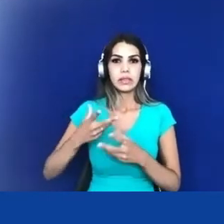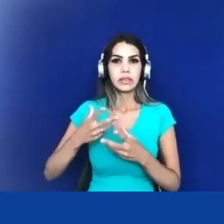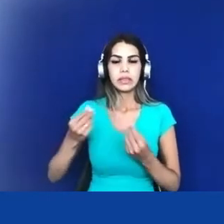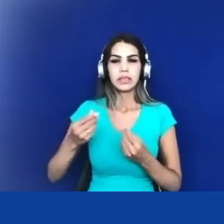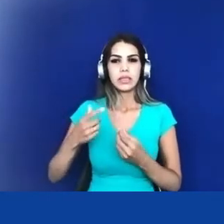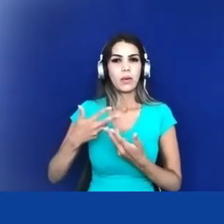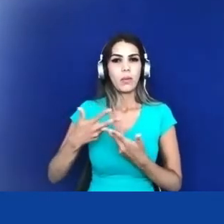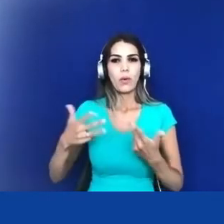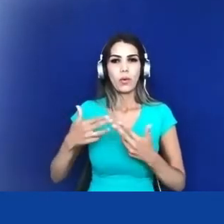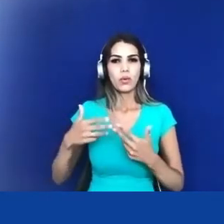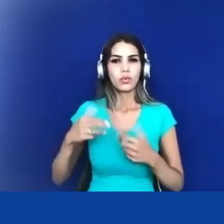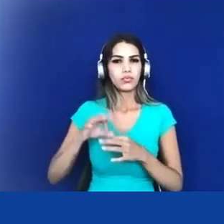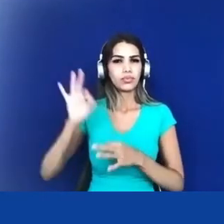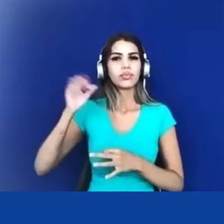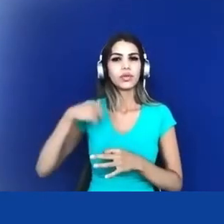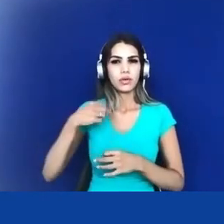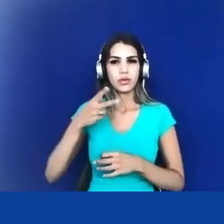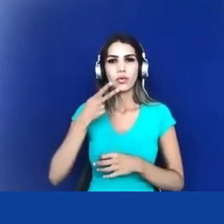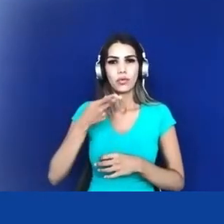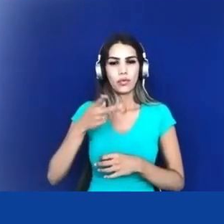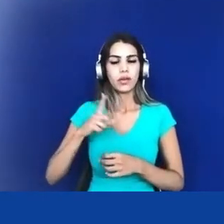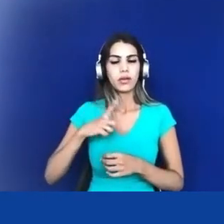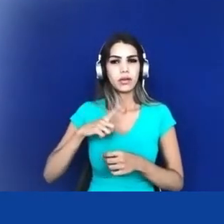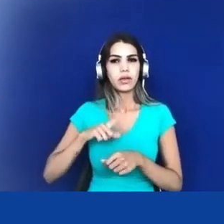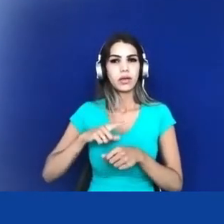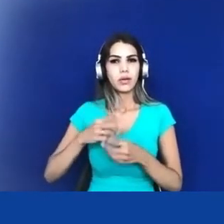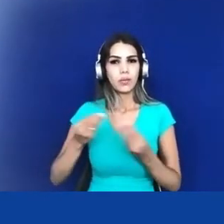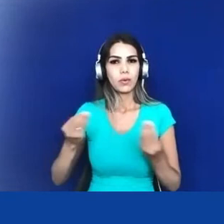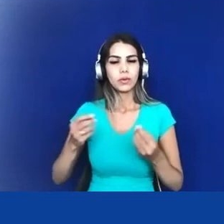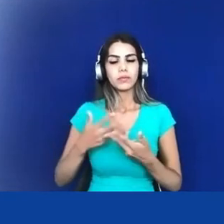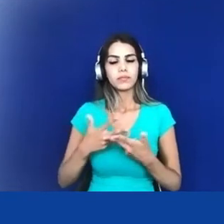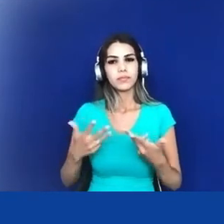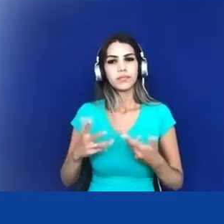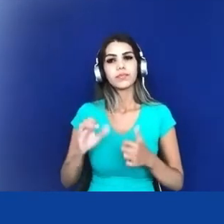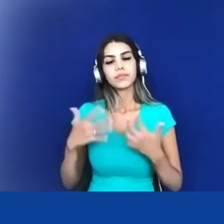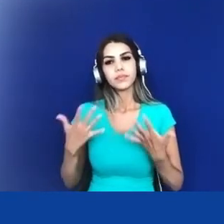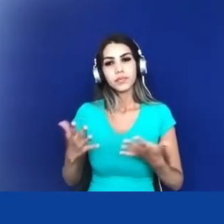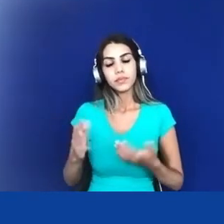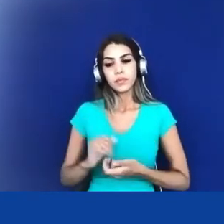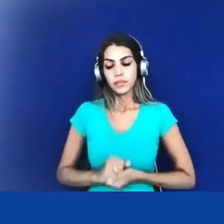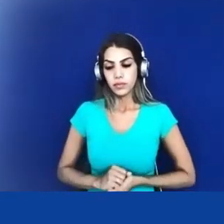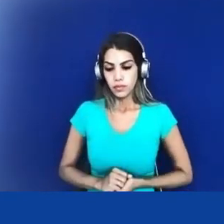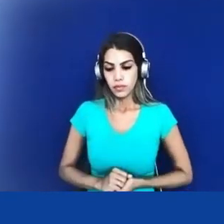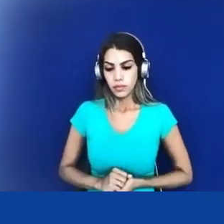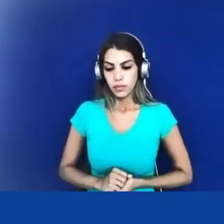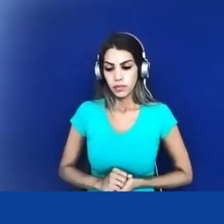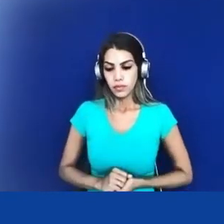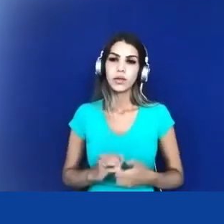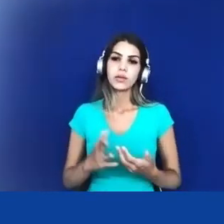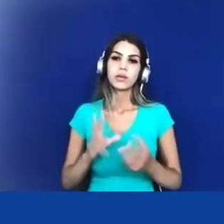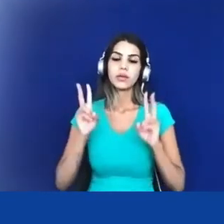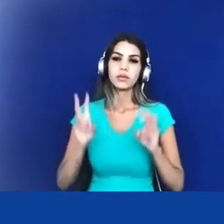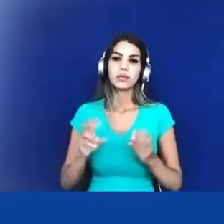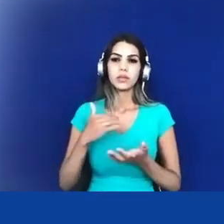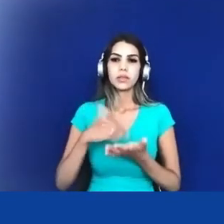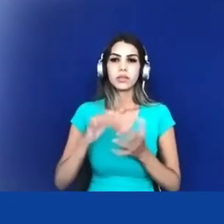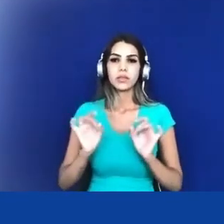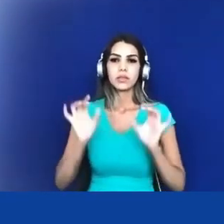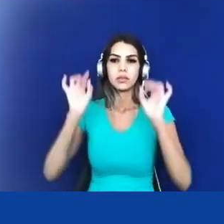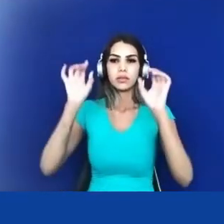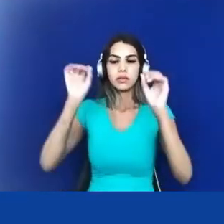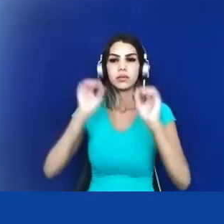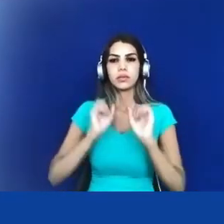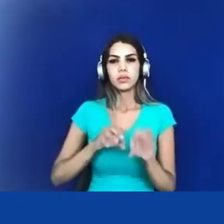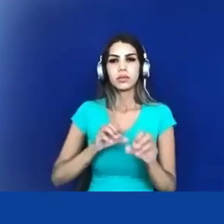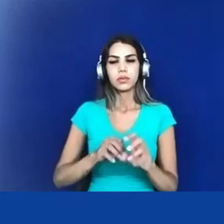importante a gente perceber que na criação da Secretaria Especial de Saúde Indígena e a gente podendo participar do